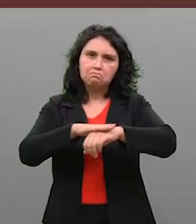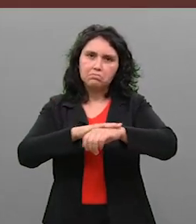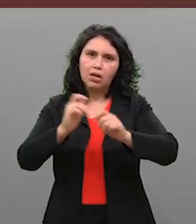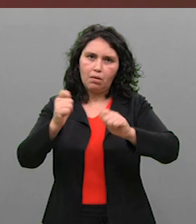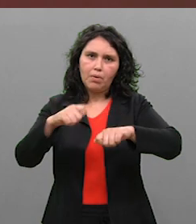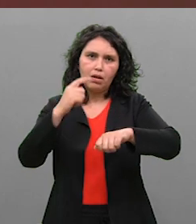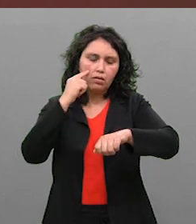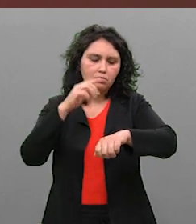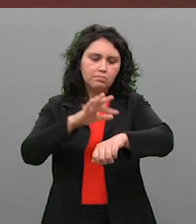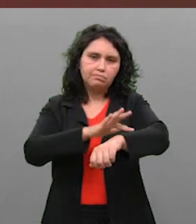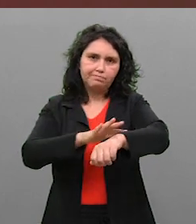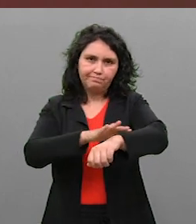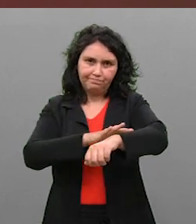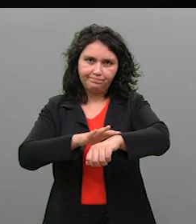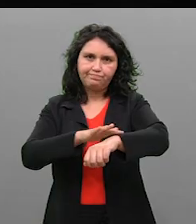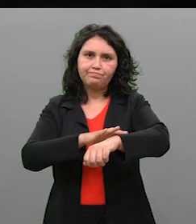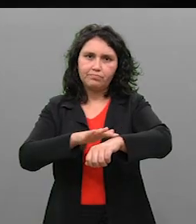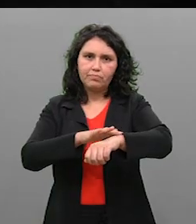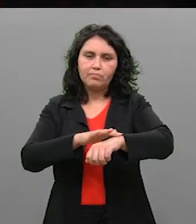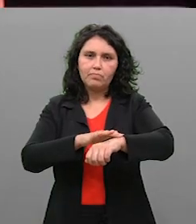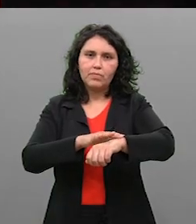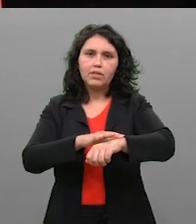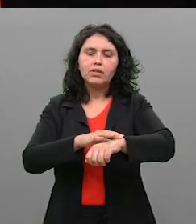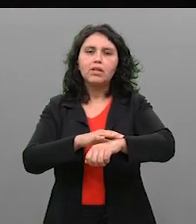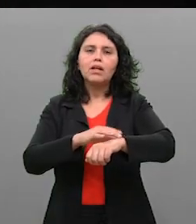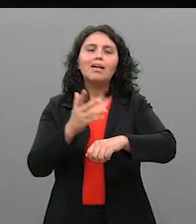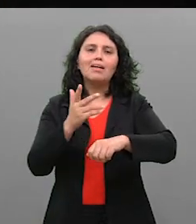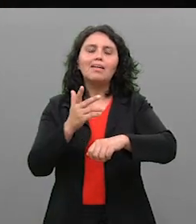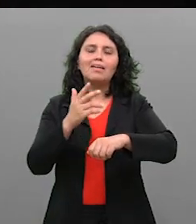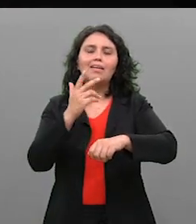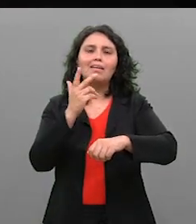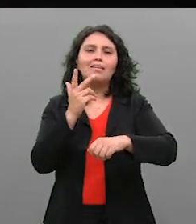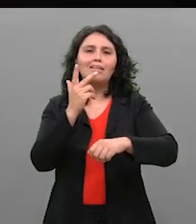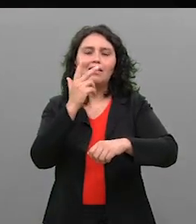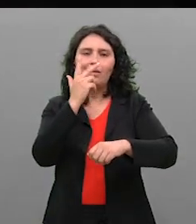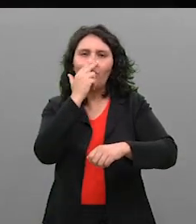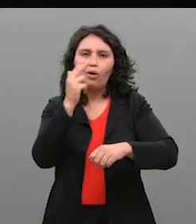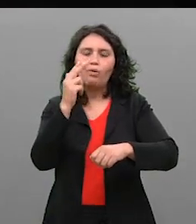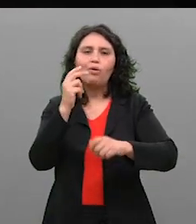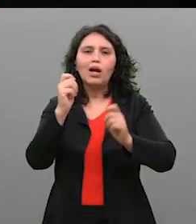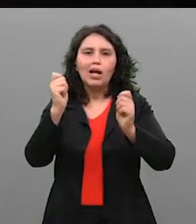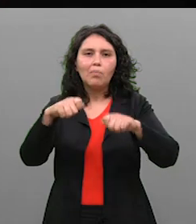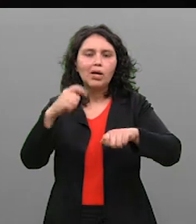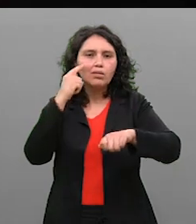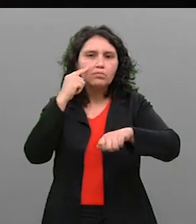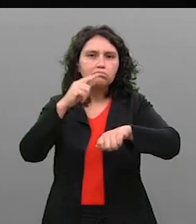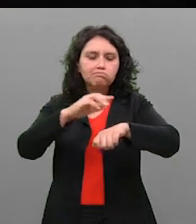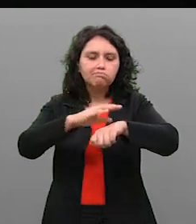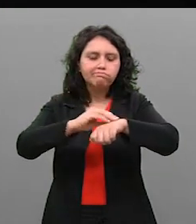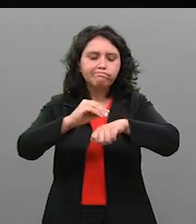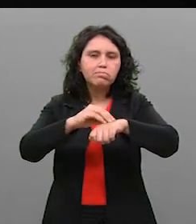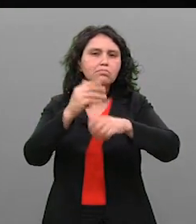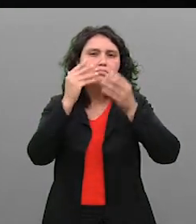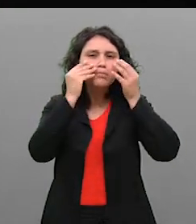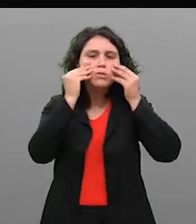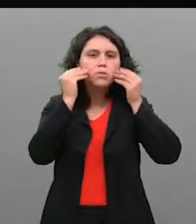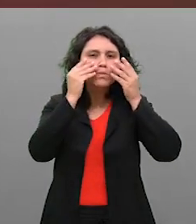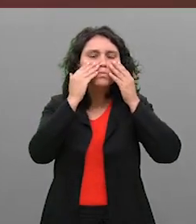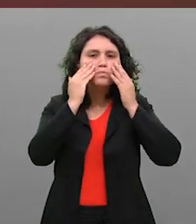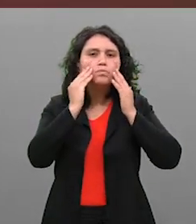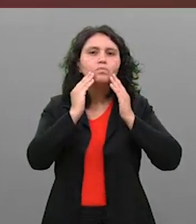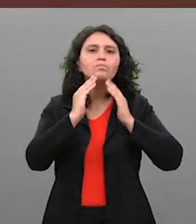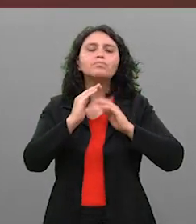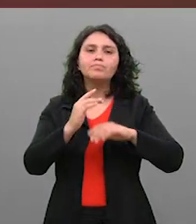a nossa pele é essa aqui. Então, os peelings superficiais, que são aqueles que geram uma leve descamação, acontecem aqui em cima.